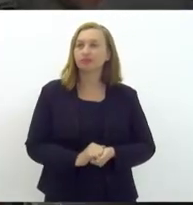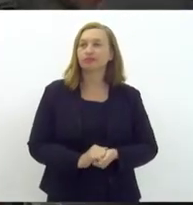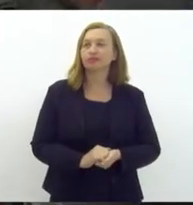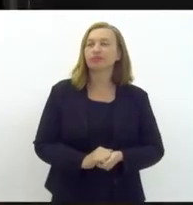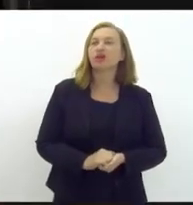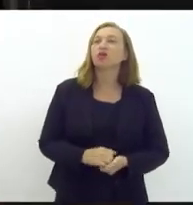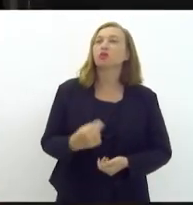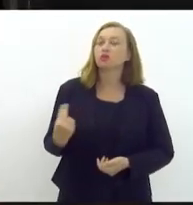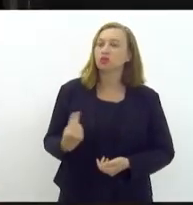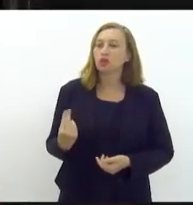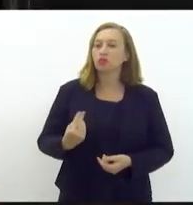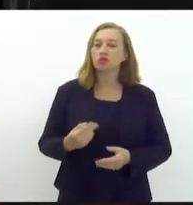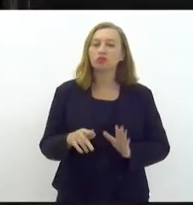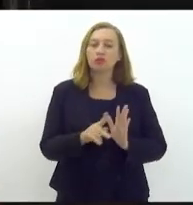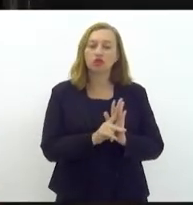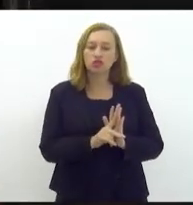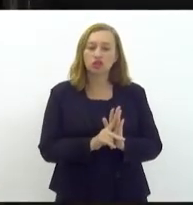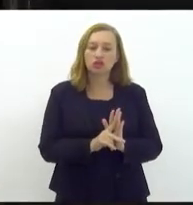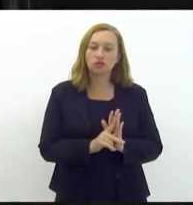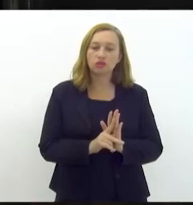Com autoria no projeto